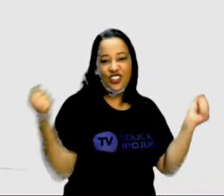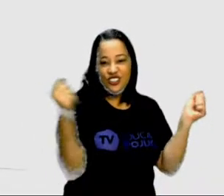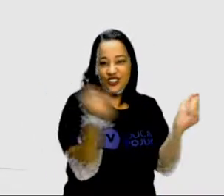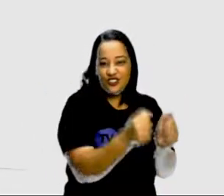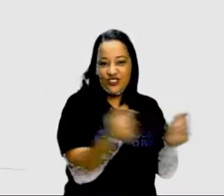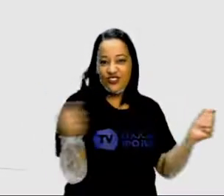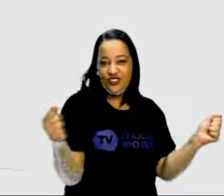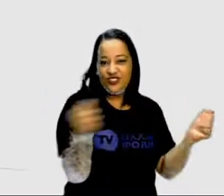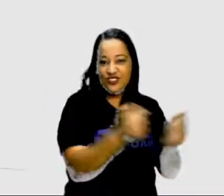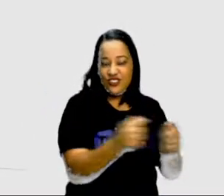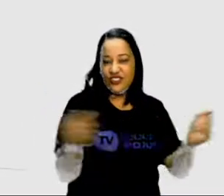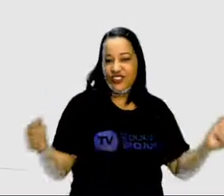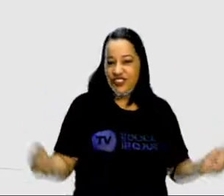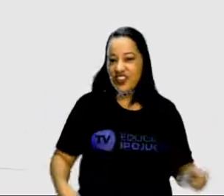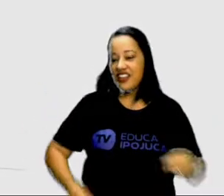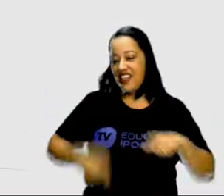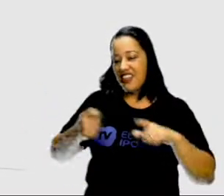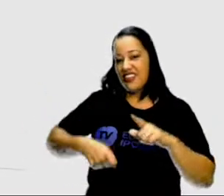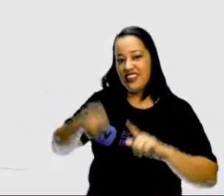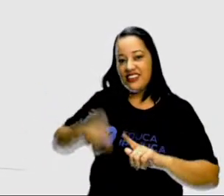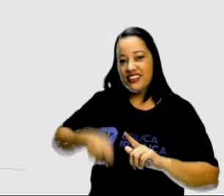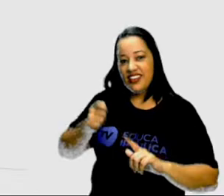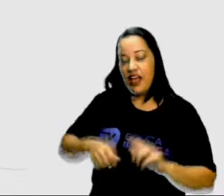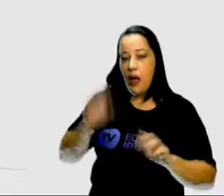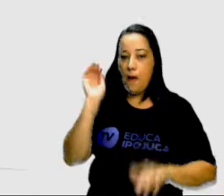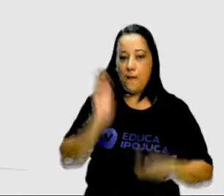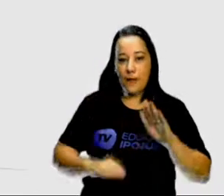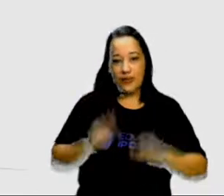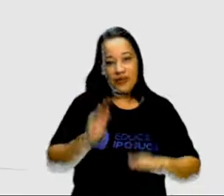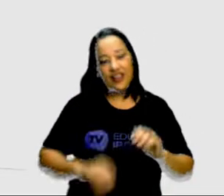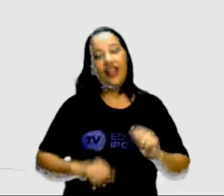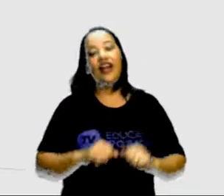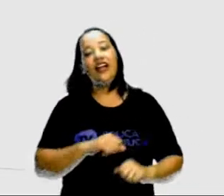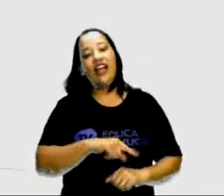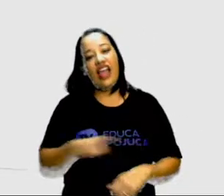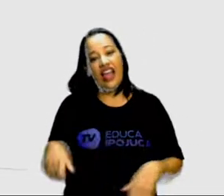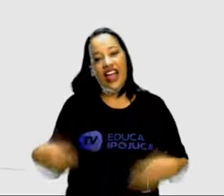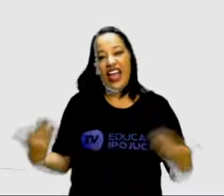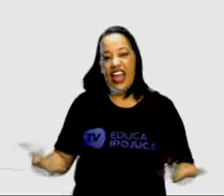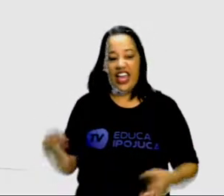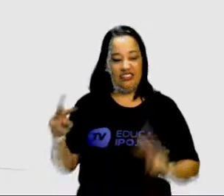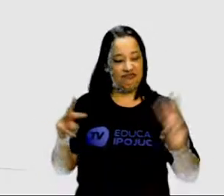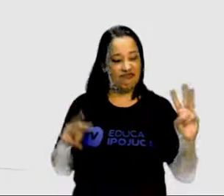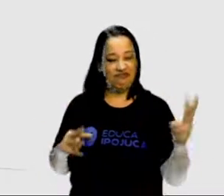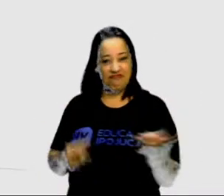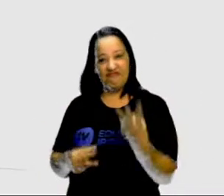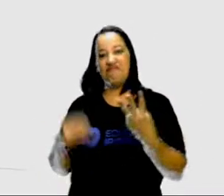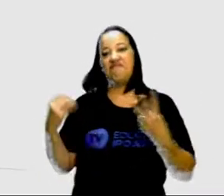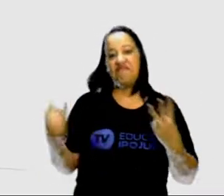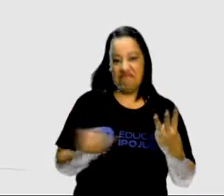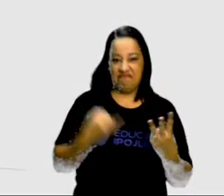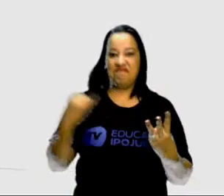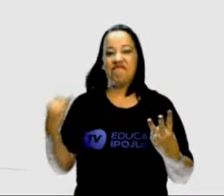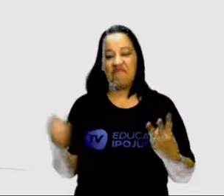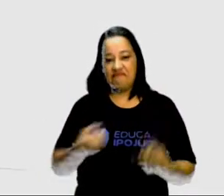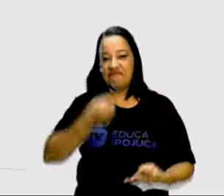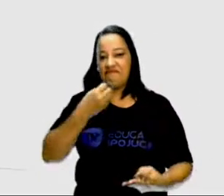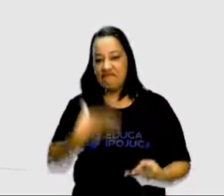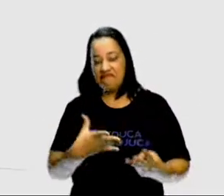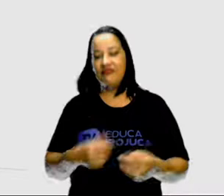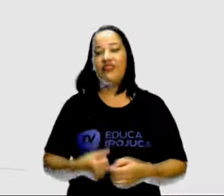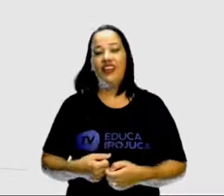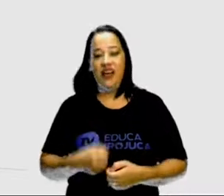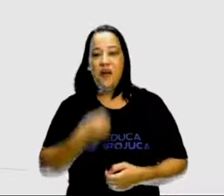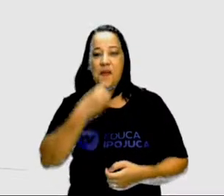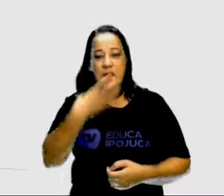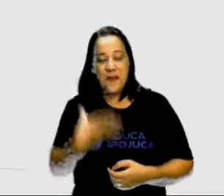e a batida de uns a bomba estalada, Eita trindade arrochada, pense no bom de